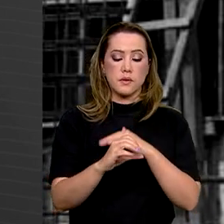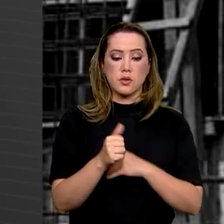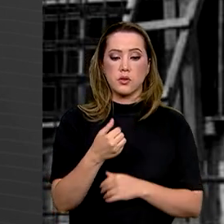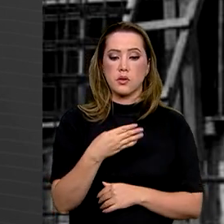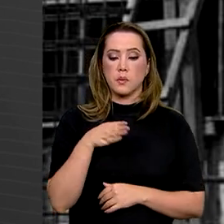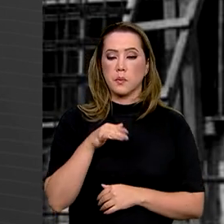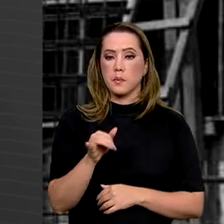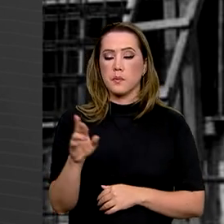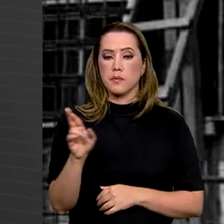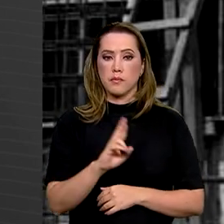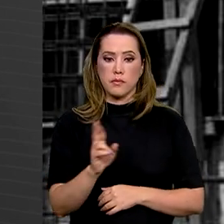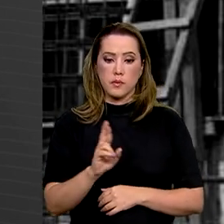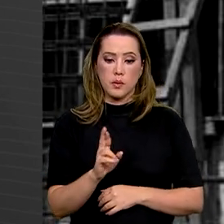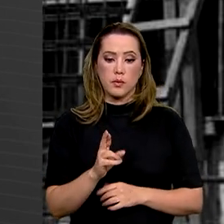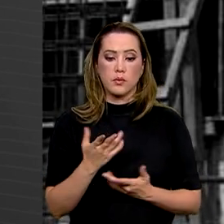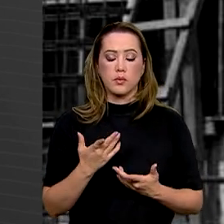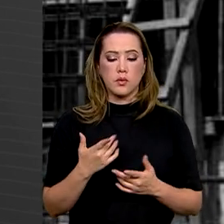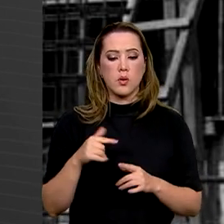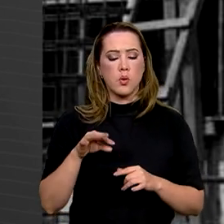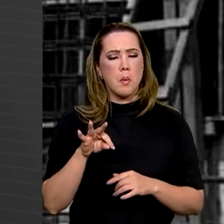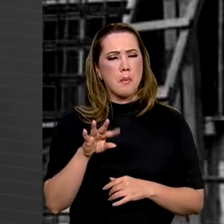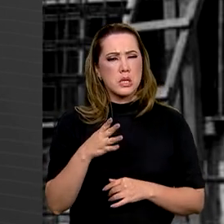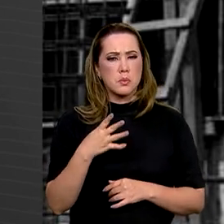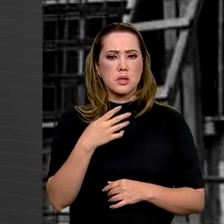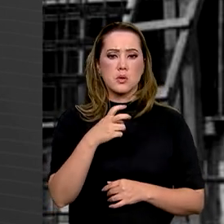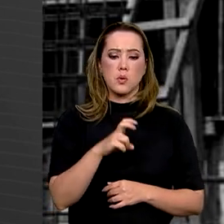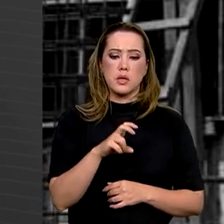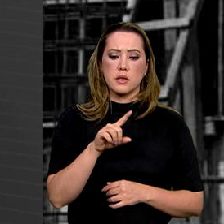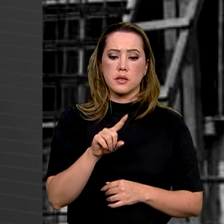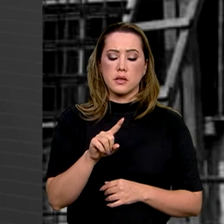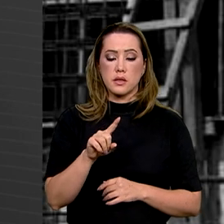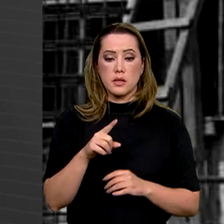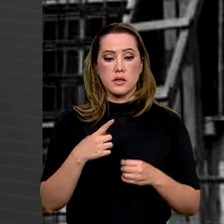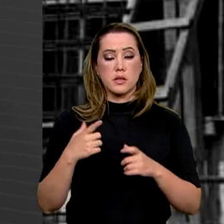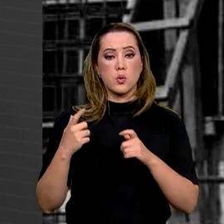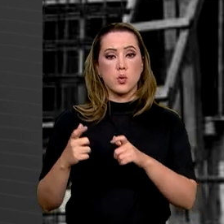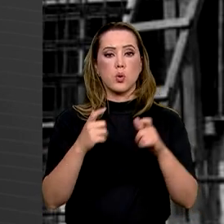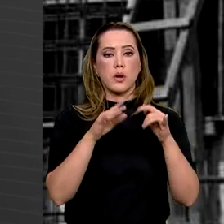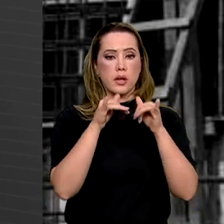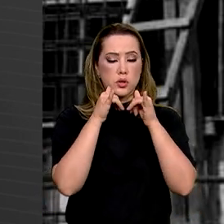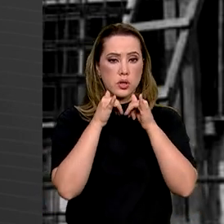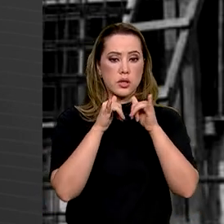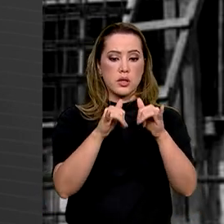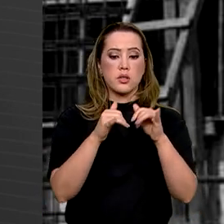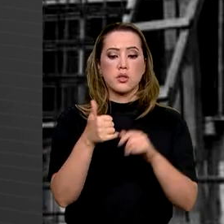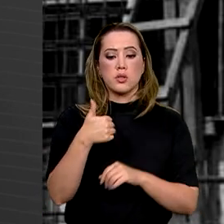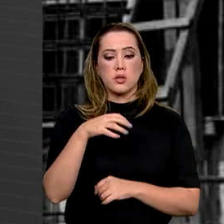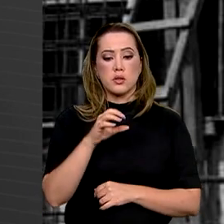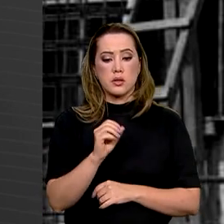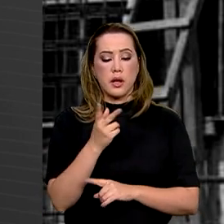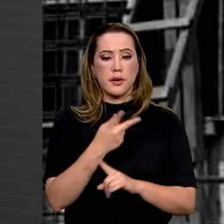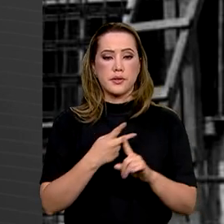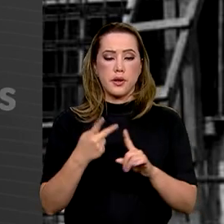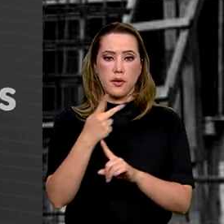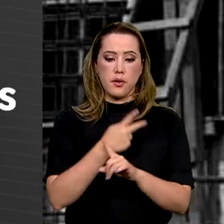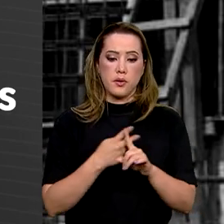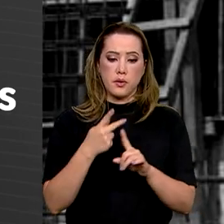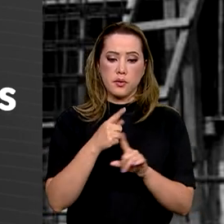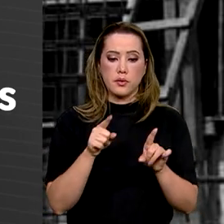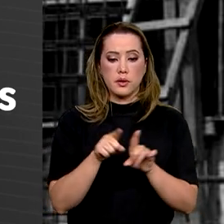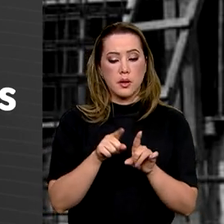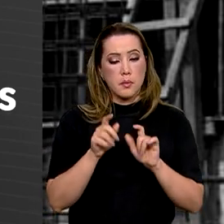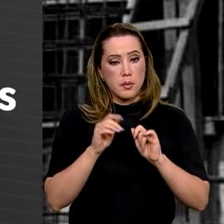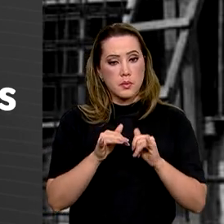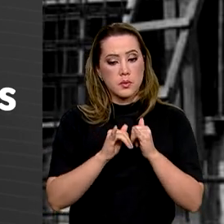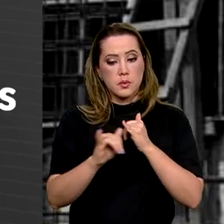14 bilhões de reais, com um total de 45 usinas fotovoltaicas, 10 usinas eólicas e a extensão de